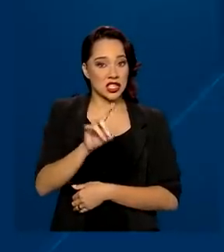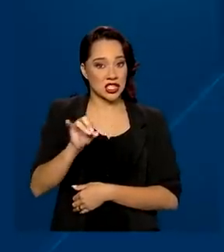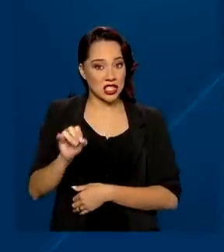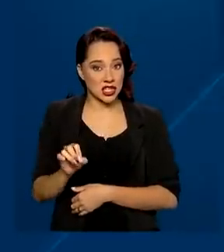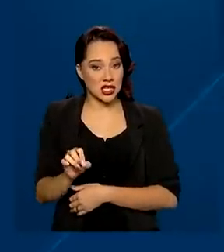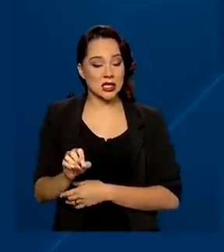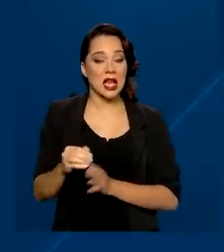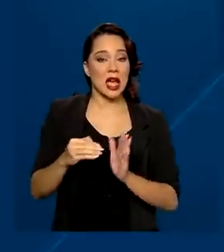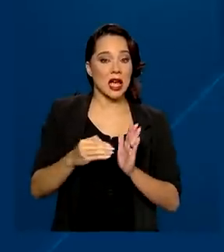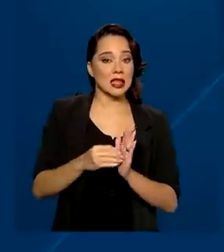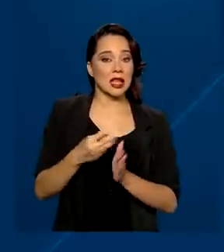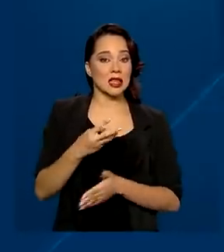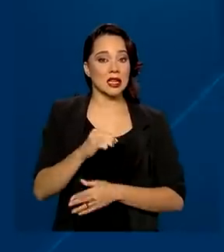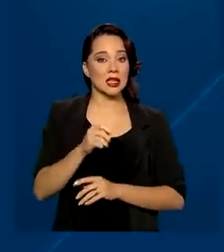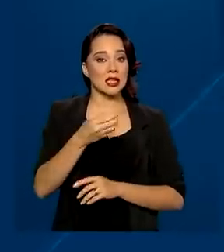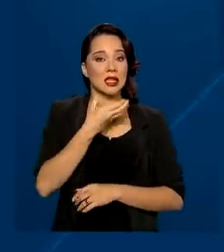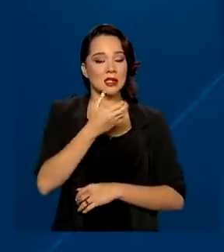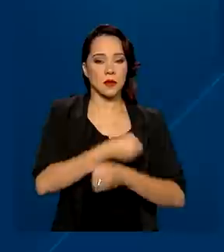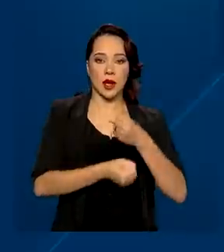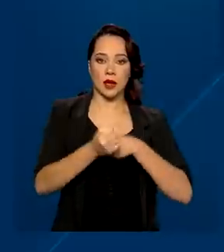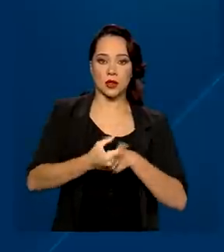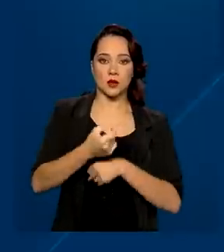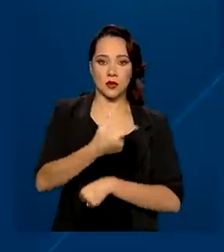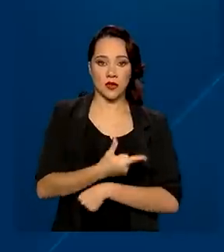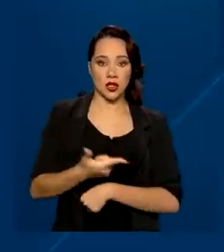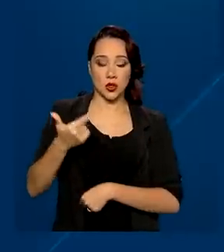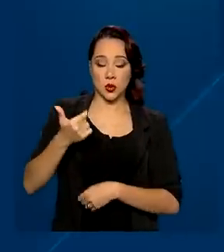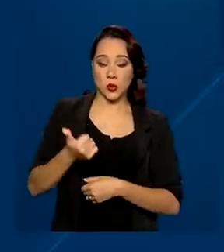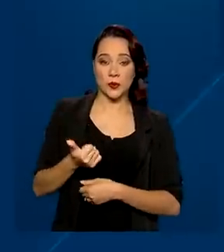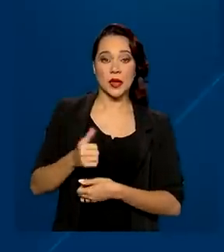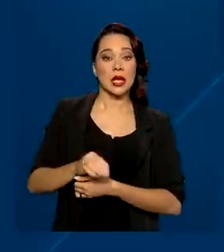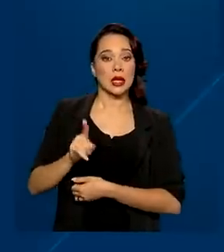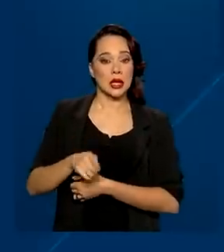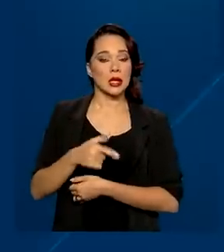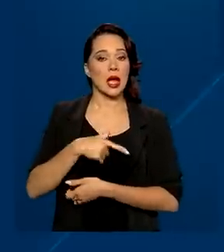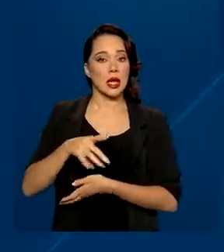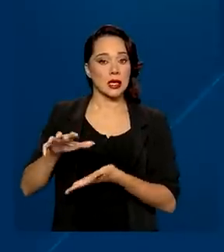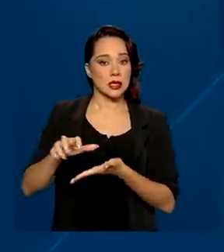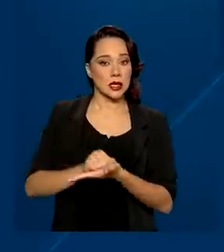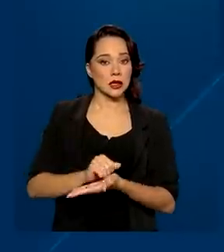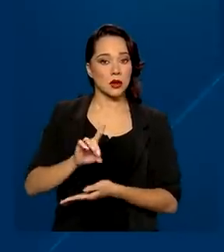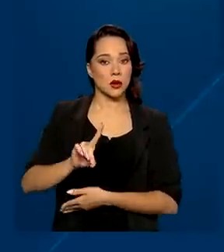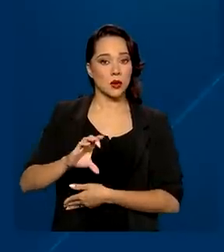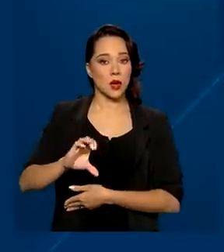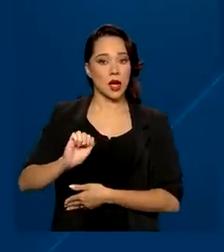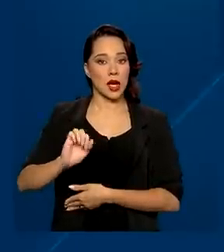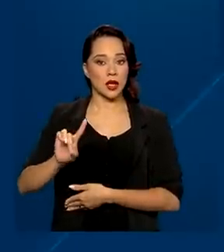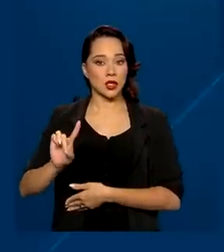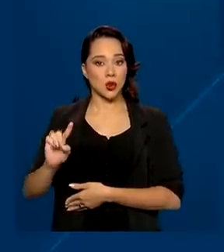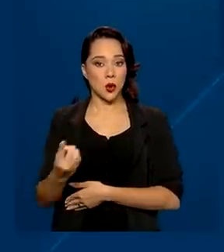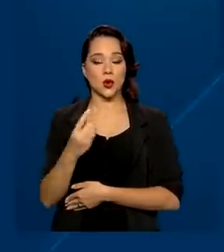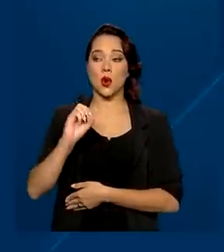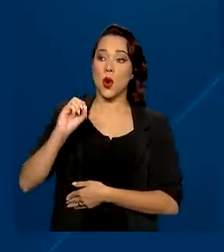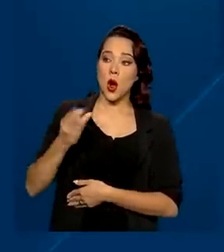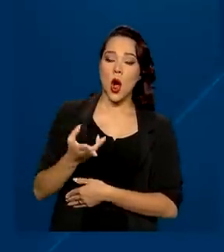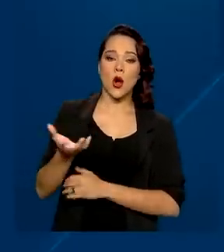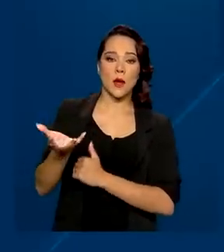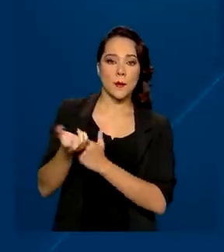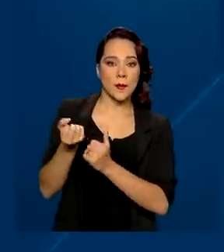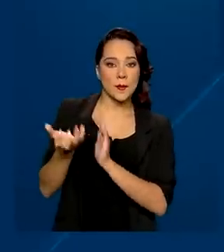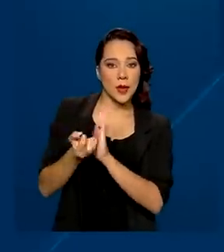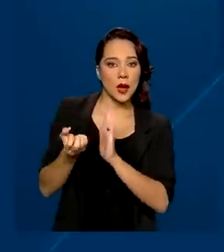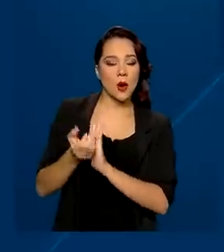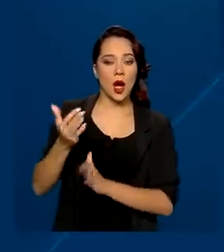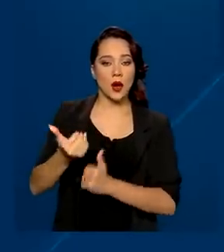em 30 de dezembro de 2021 que estejam inscritos no Cadastro Único ou que tenham sido beneficiários do